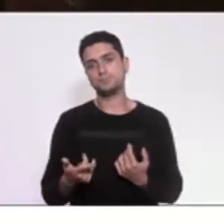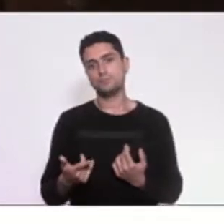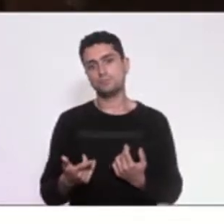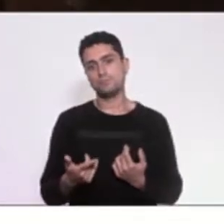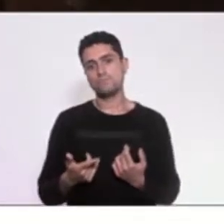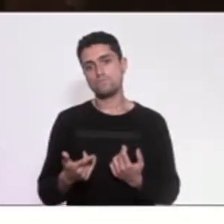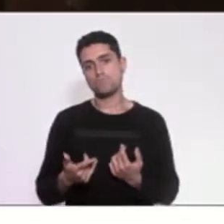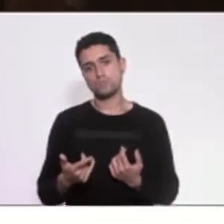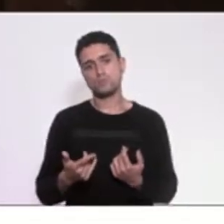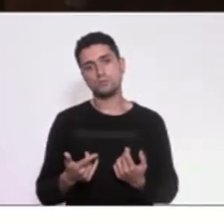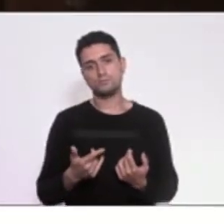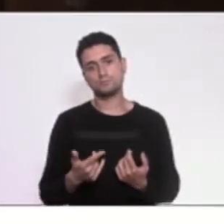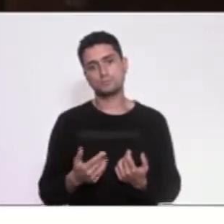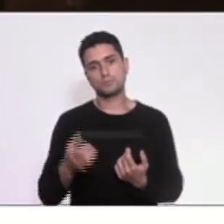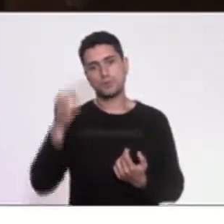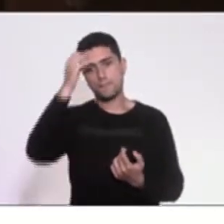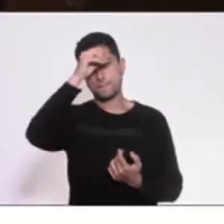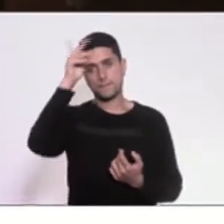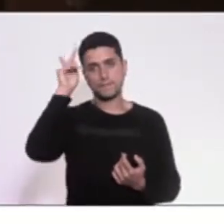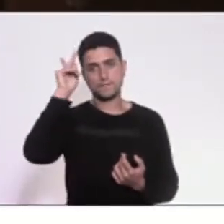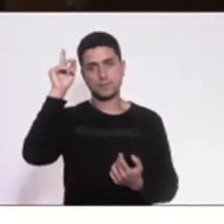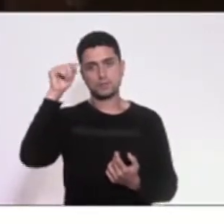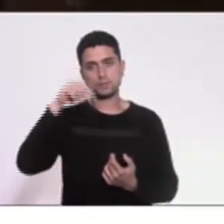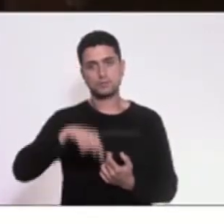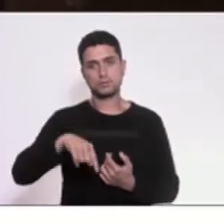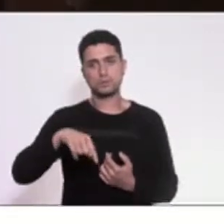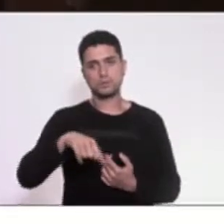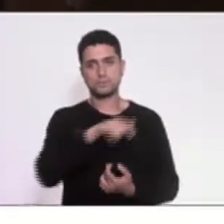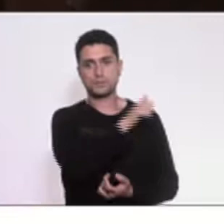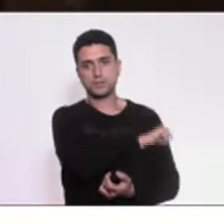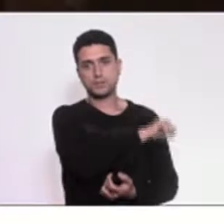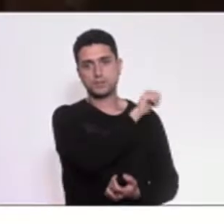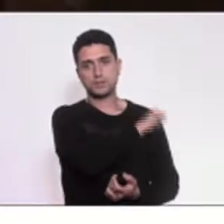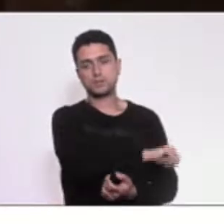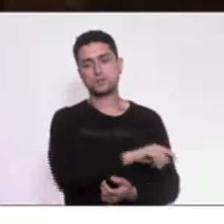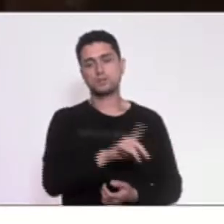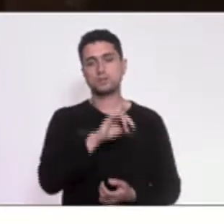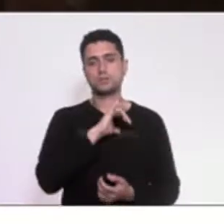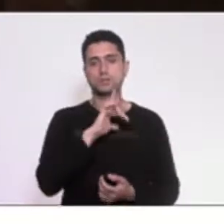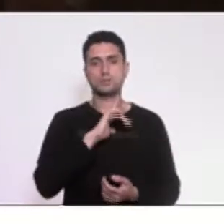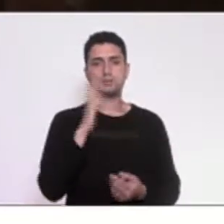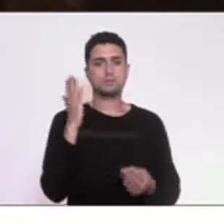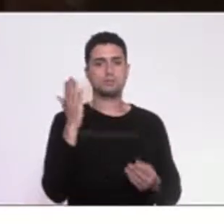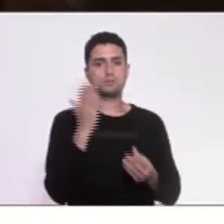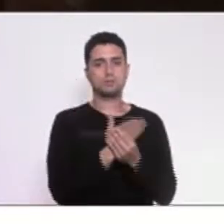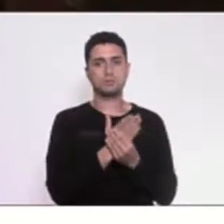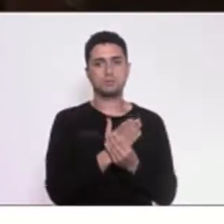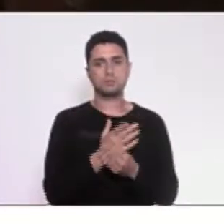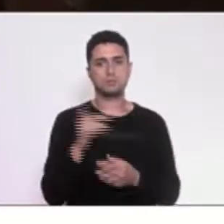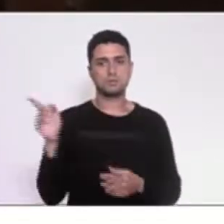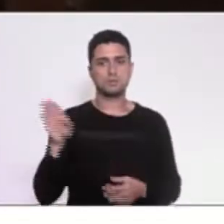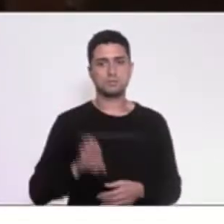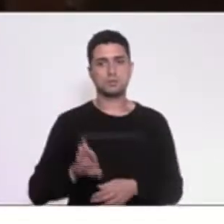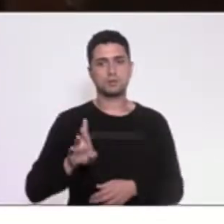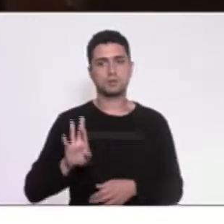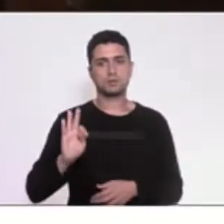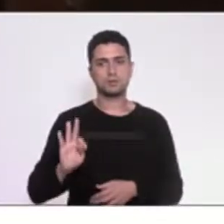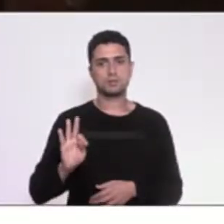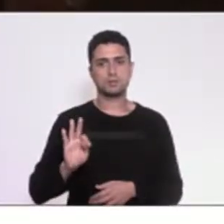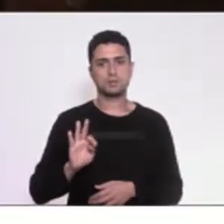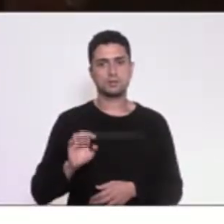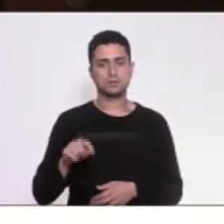projeto de grande monta na área de mobilidade urbana, que é o BRT Trans Brasil,